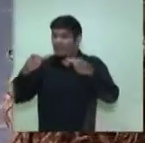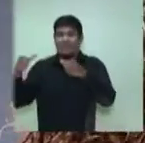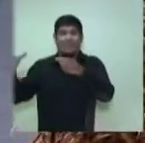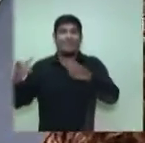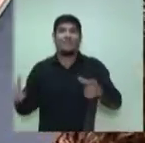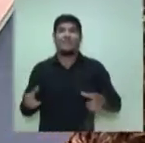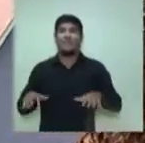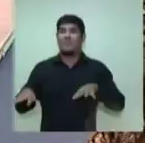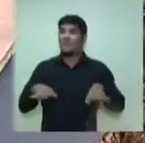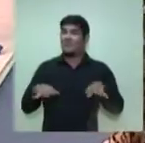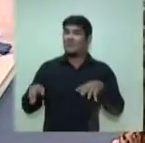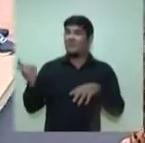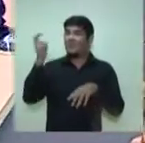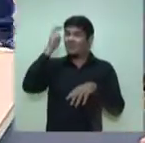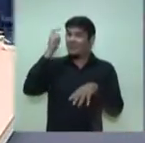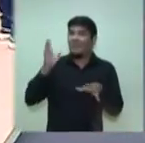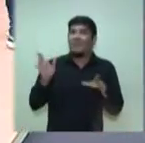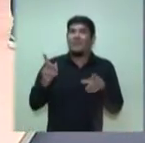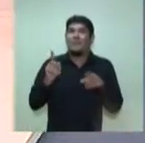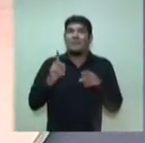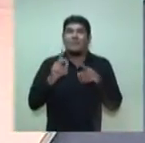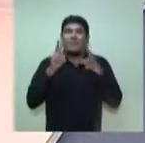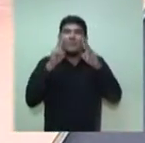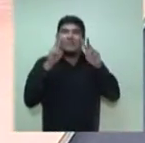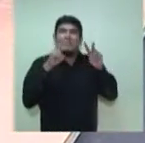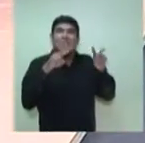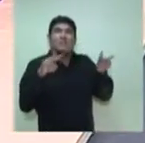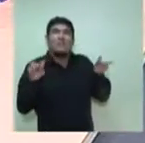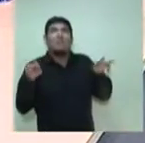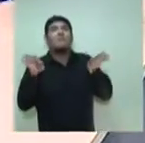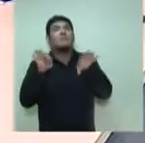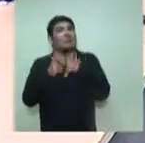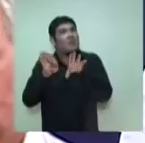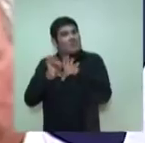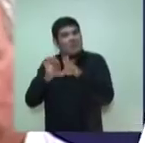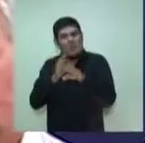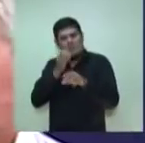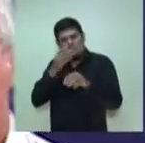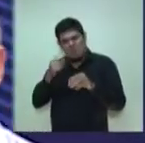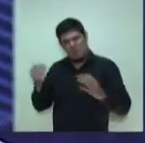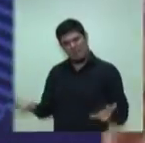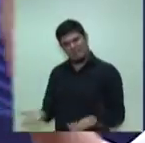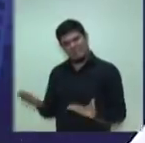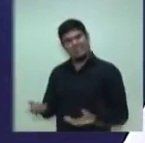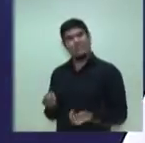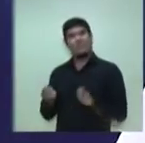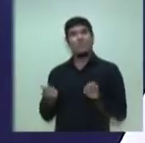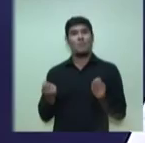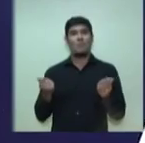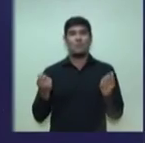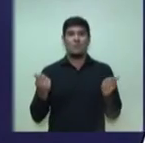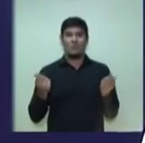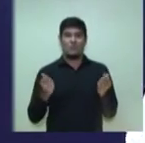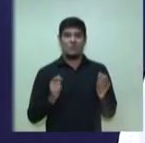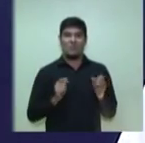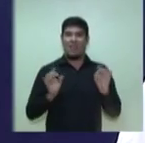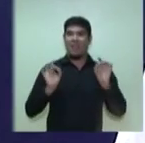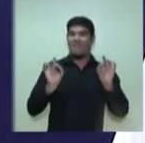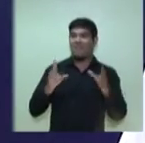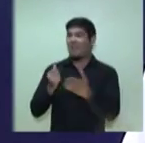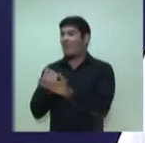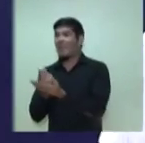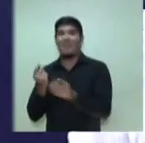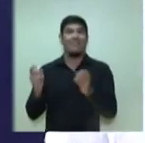Isso, além de tudo, na minha visão, tem a ver também com geração de emprego e renda, porque o artista não é aquele aventureiro. O artista,